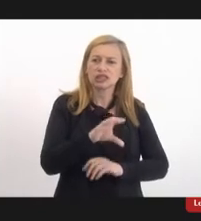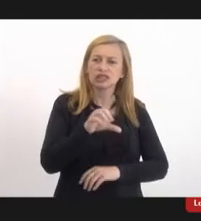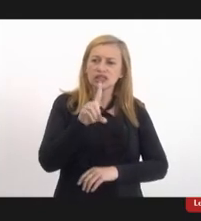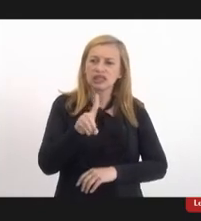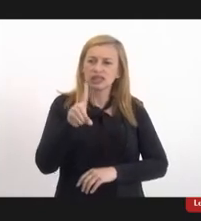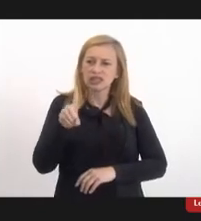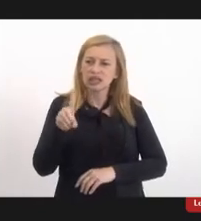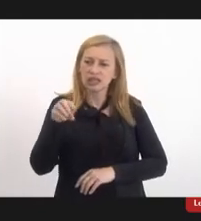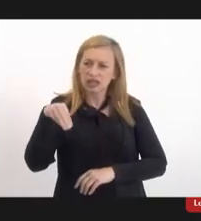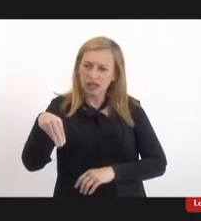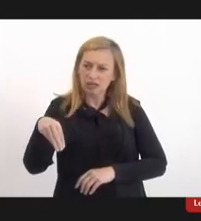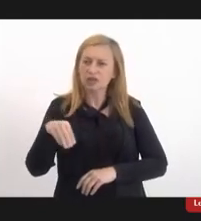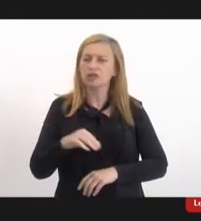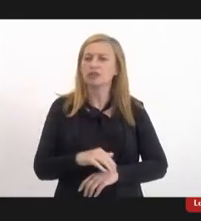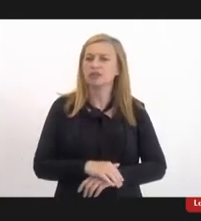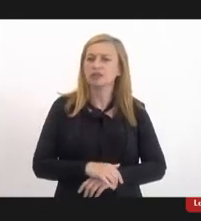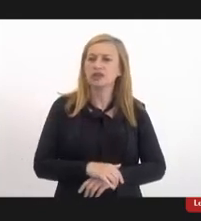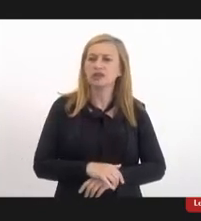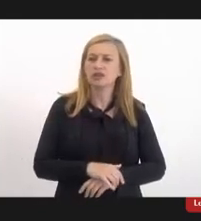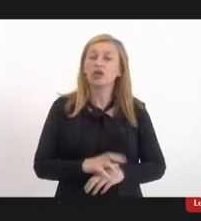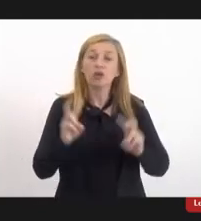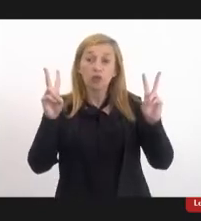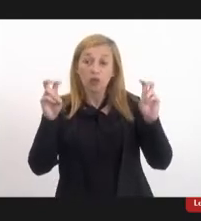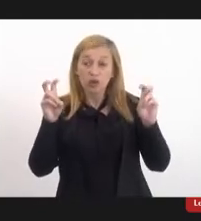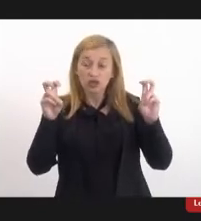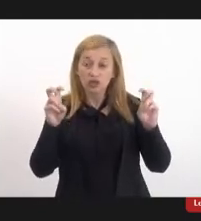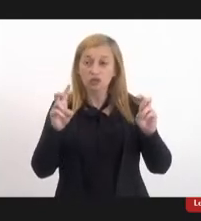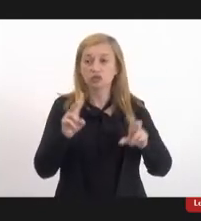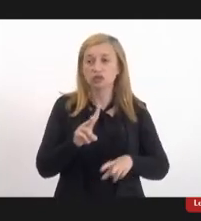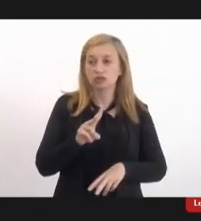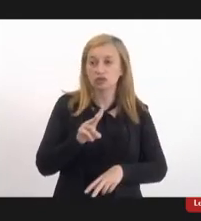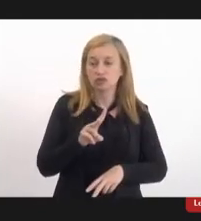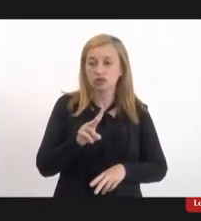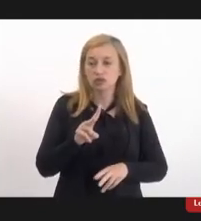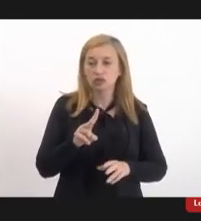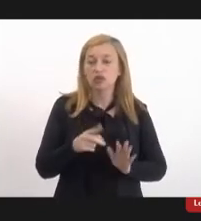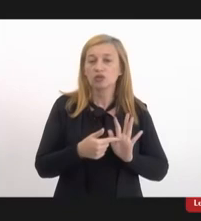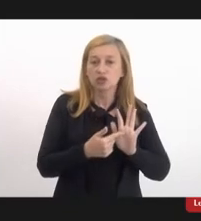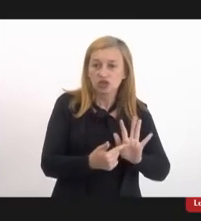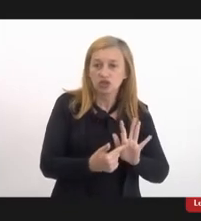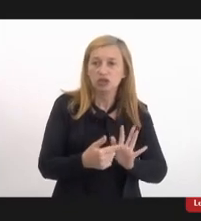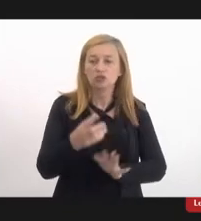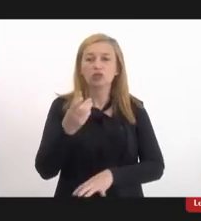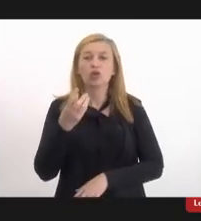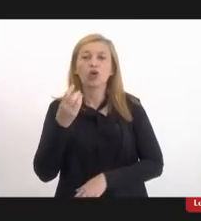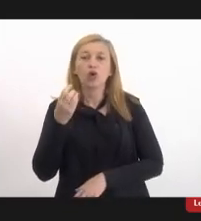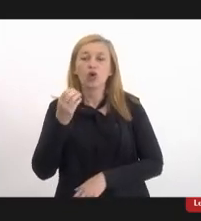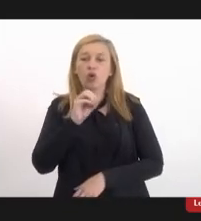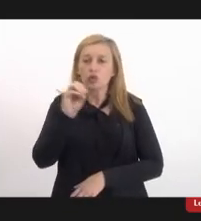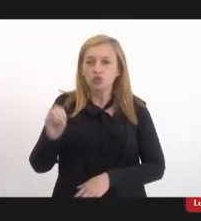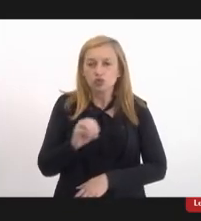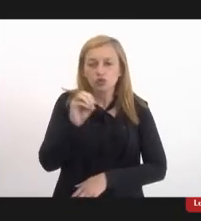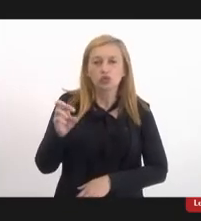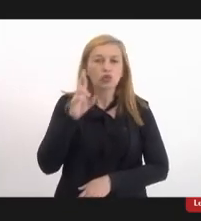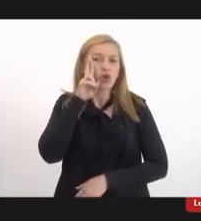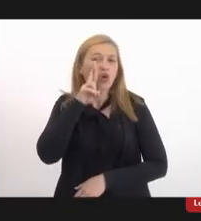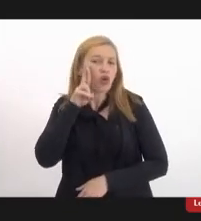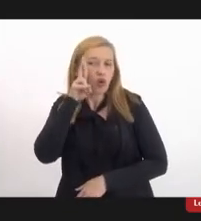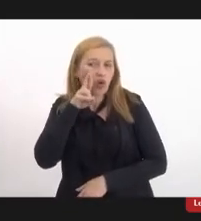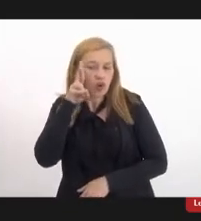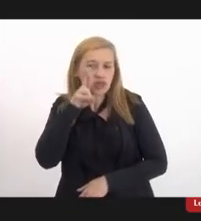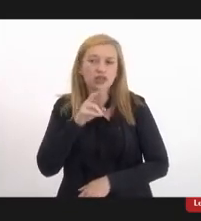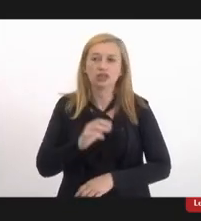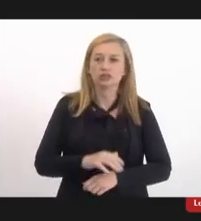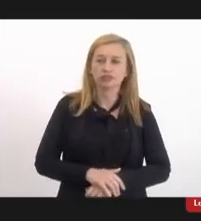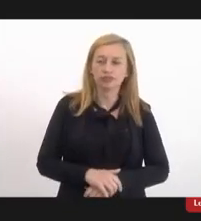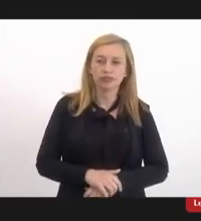com a questão da visibilidade do Outubro Rosa, por exemplo, né, Outubro